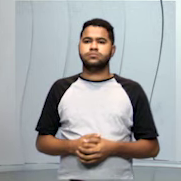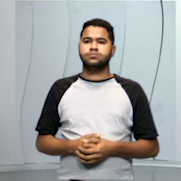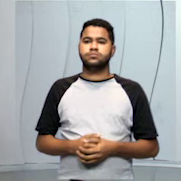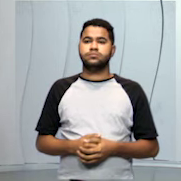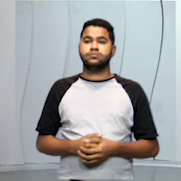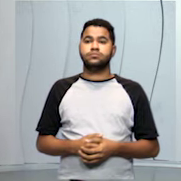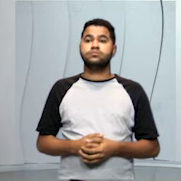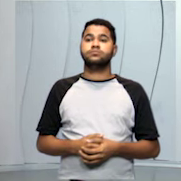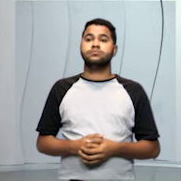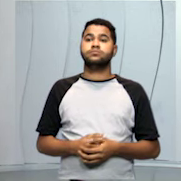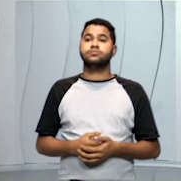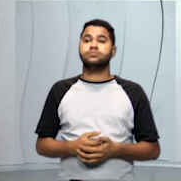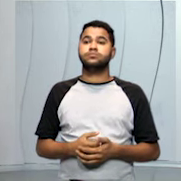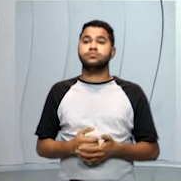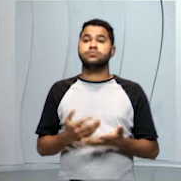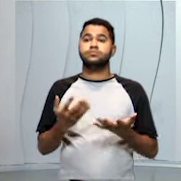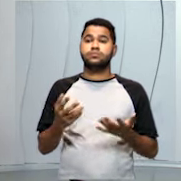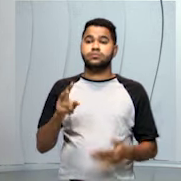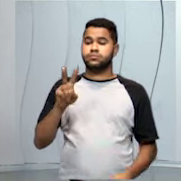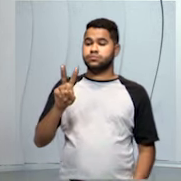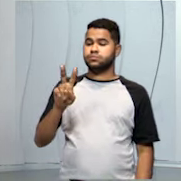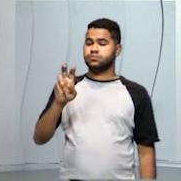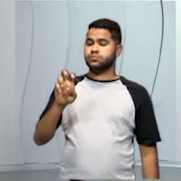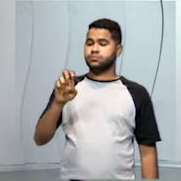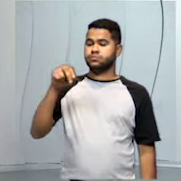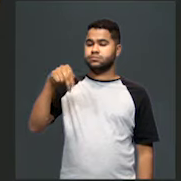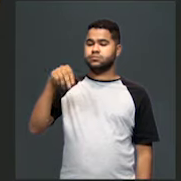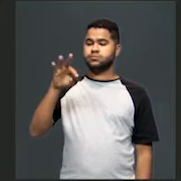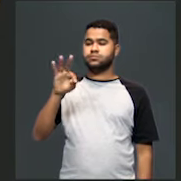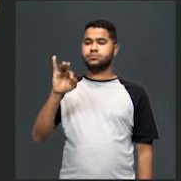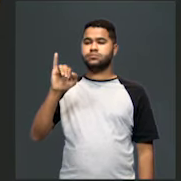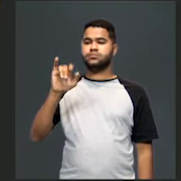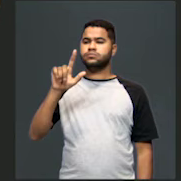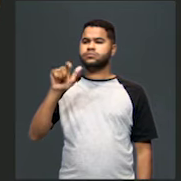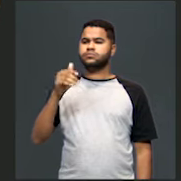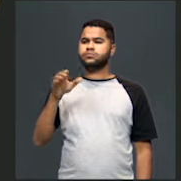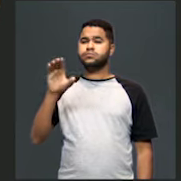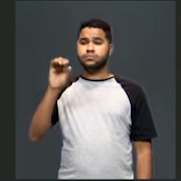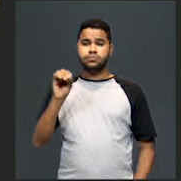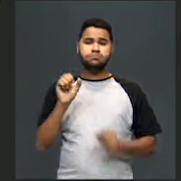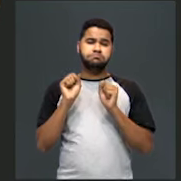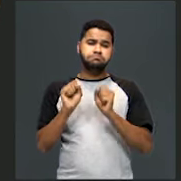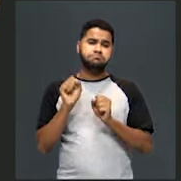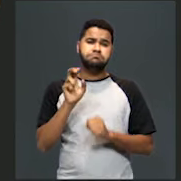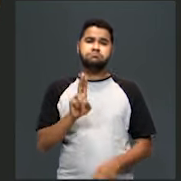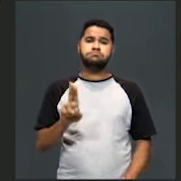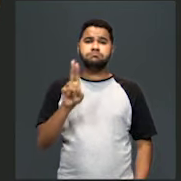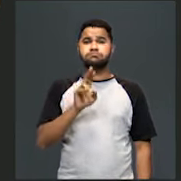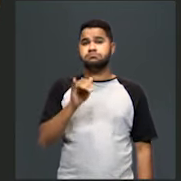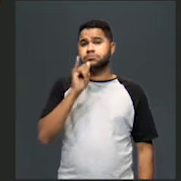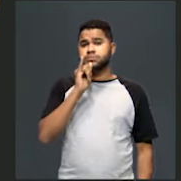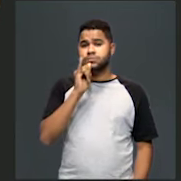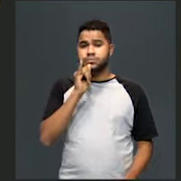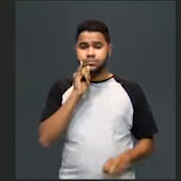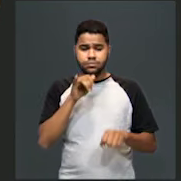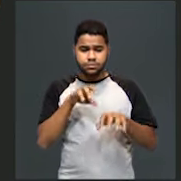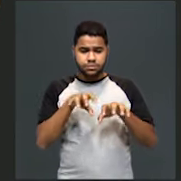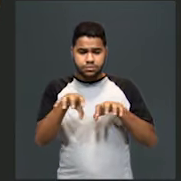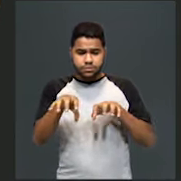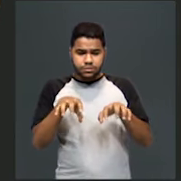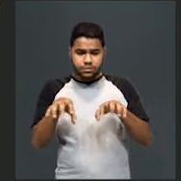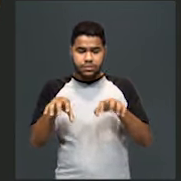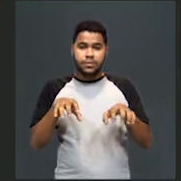O processo de ventilação pode ser usado, por exemplo, para separar a